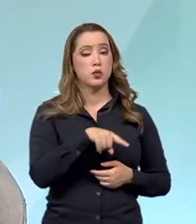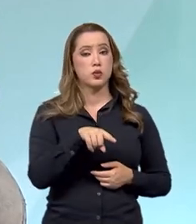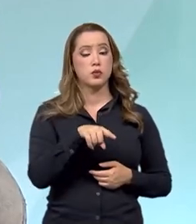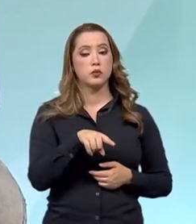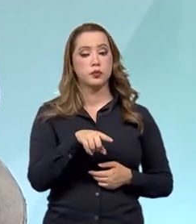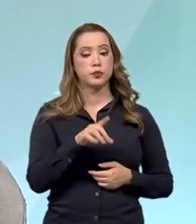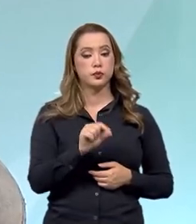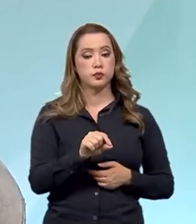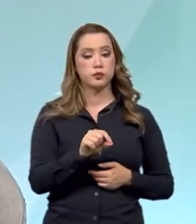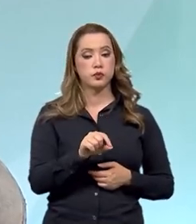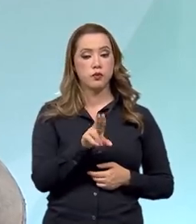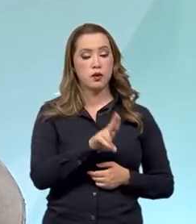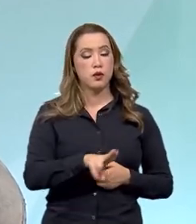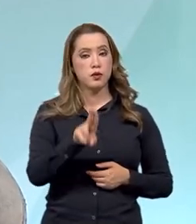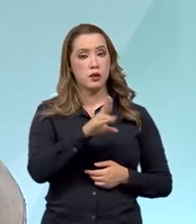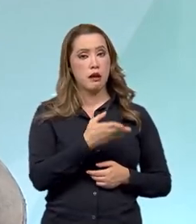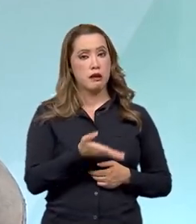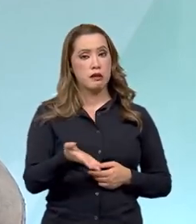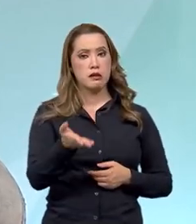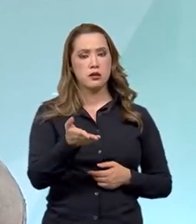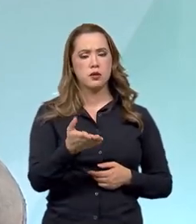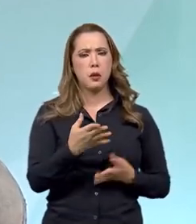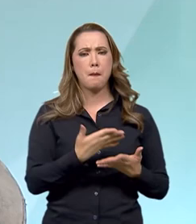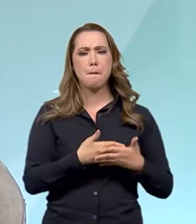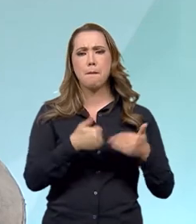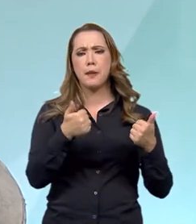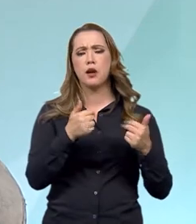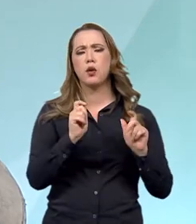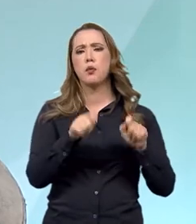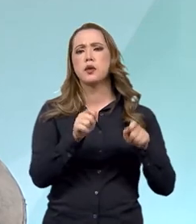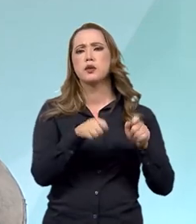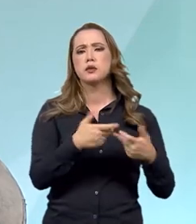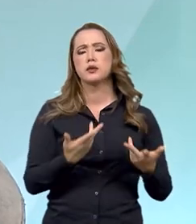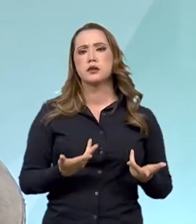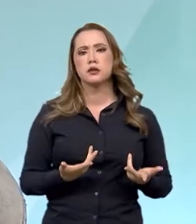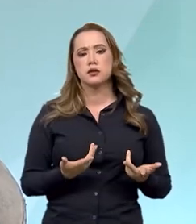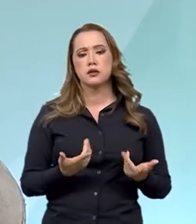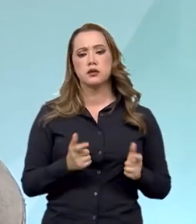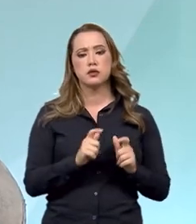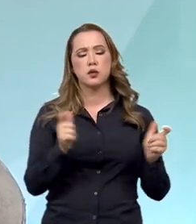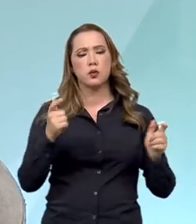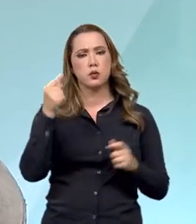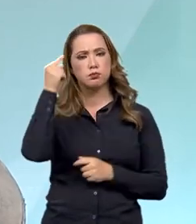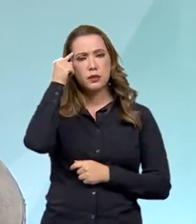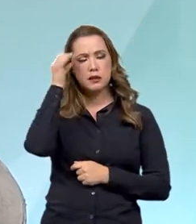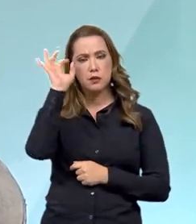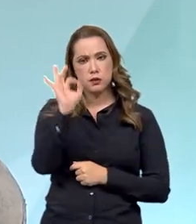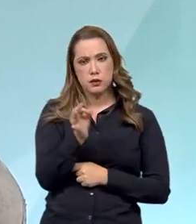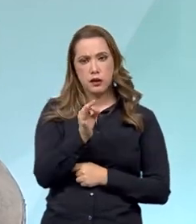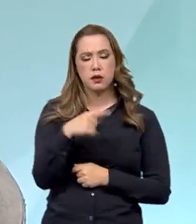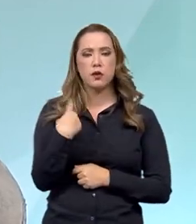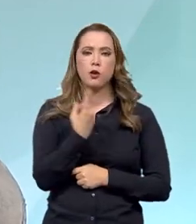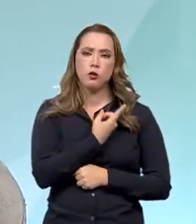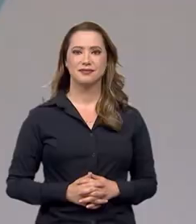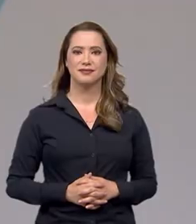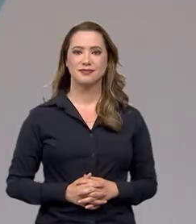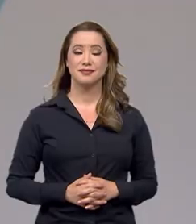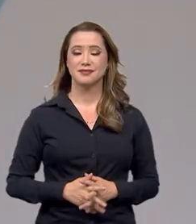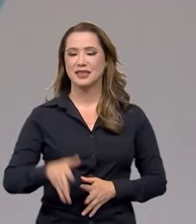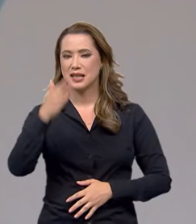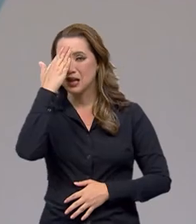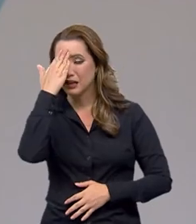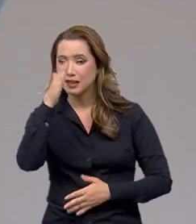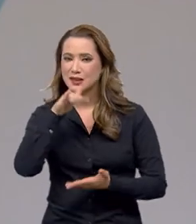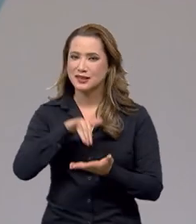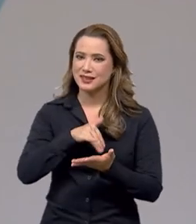usar isso na melhor técnica, forma mais abrangente... racional, diríamos assim. De forma racional. É como nós estamos fazendo. Muito